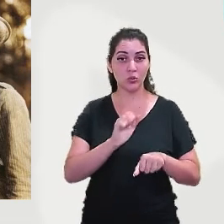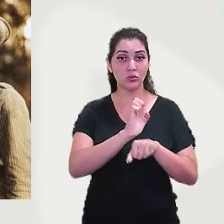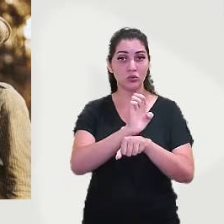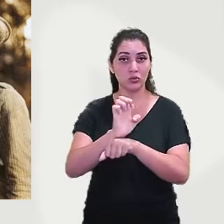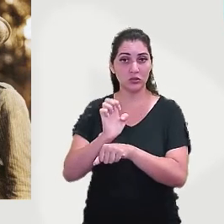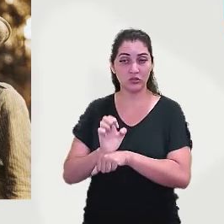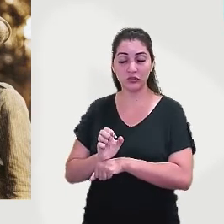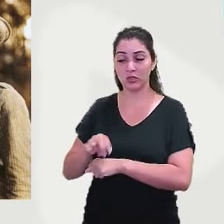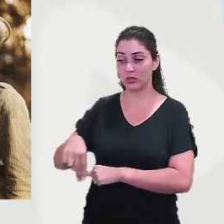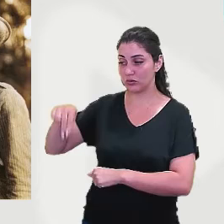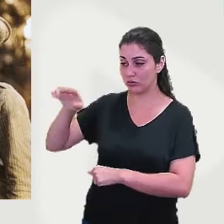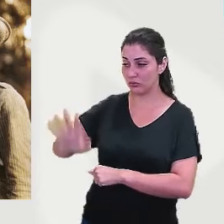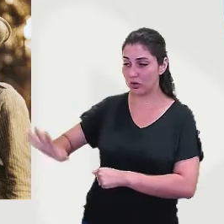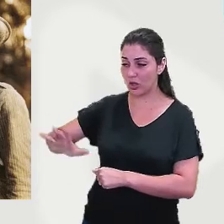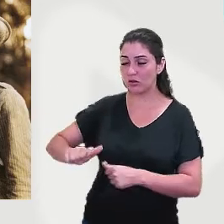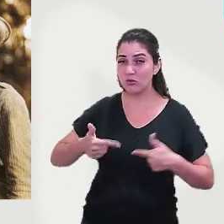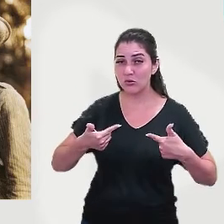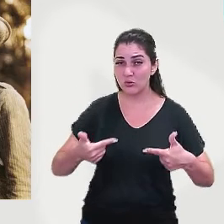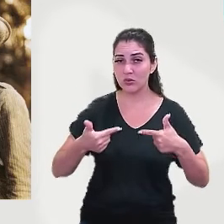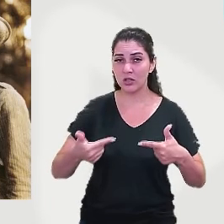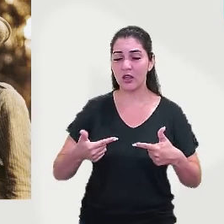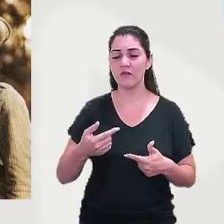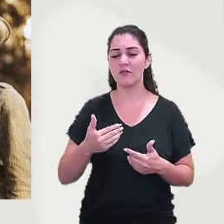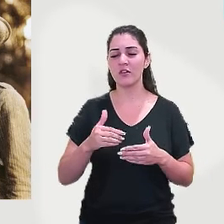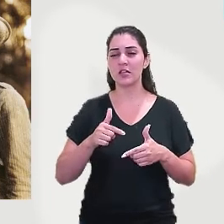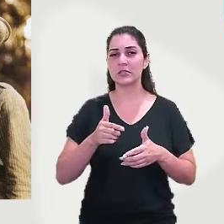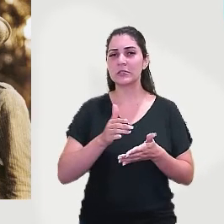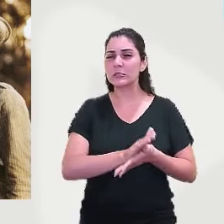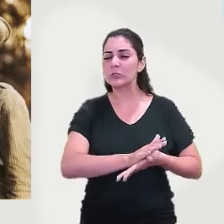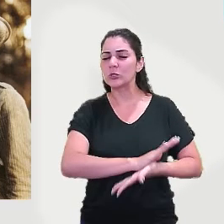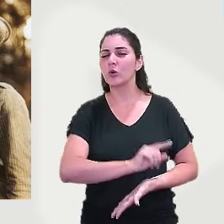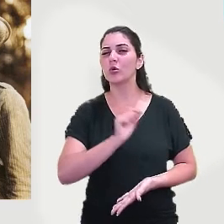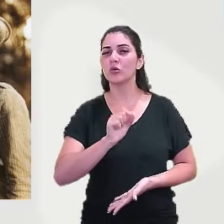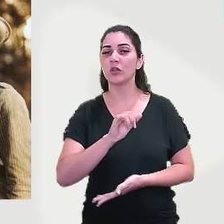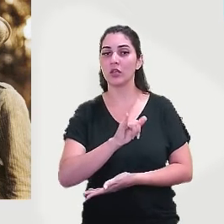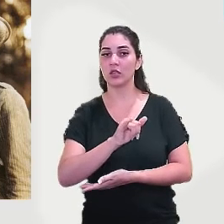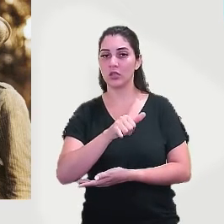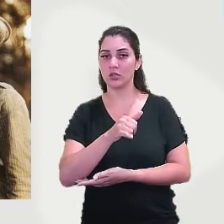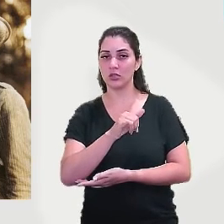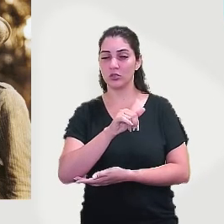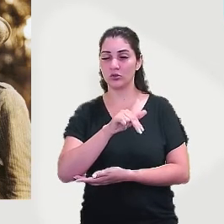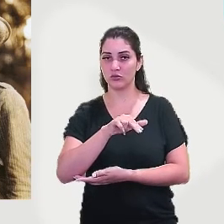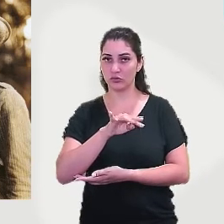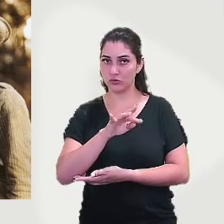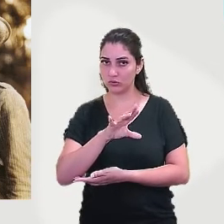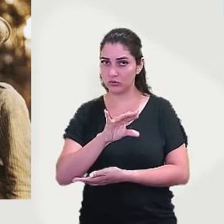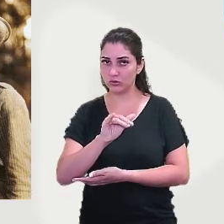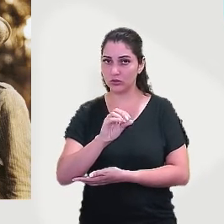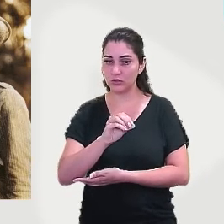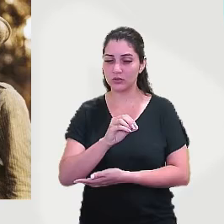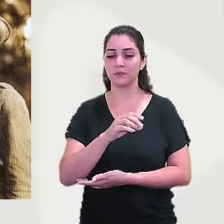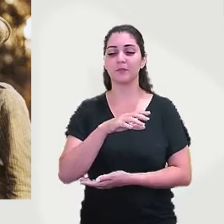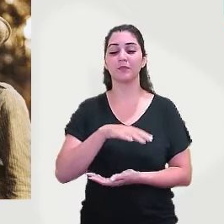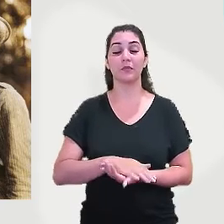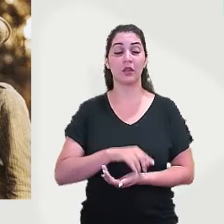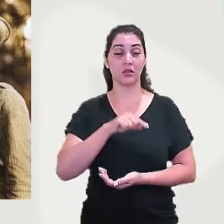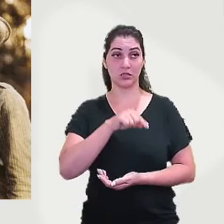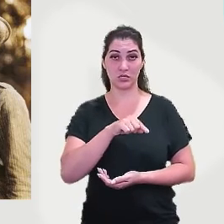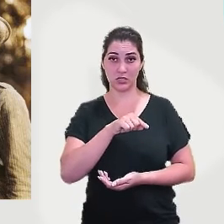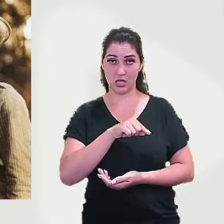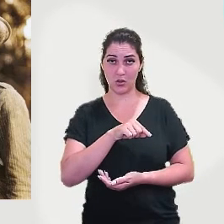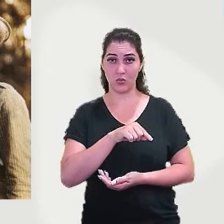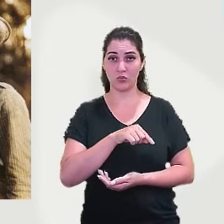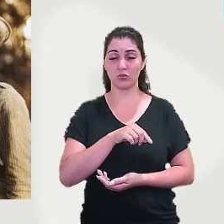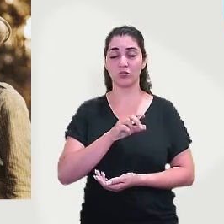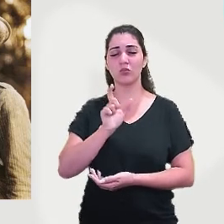lutando contra a injustiça. Seu apelido surgiu após um tiroteio noturno com a polícia, no qual Virgulino